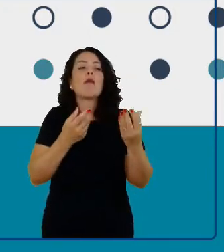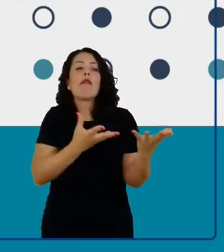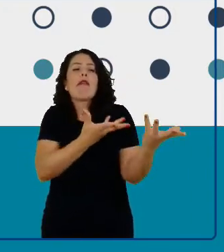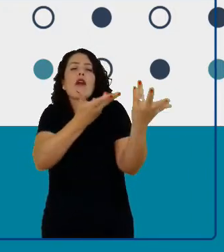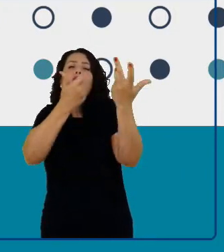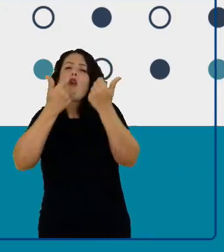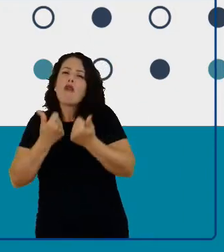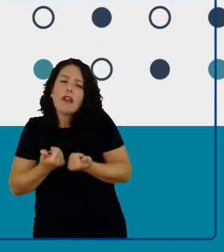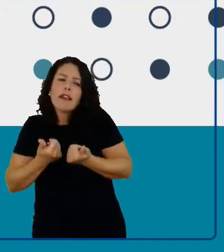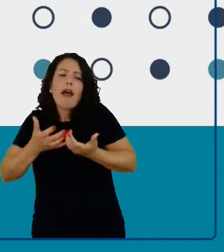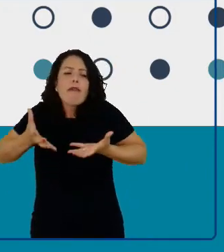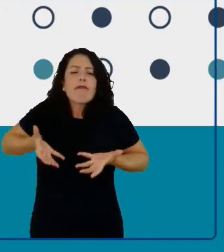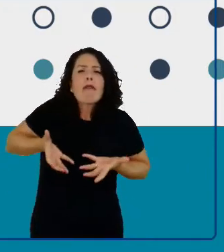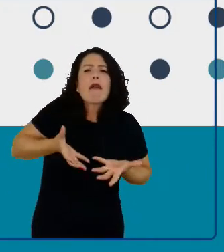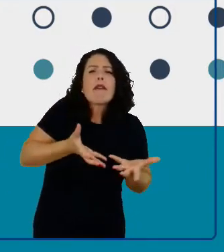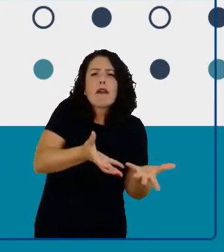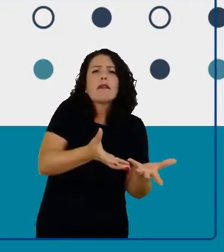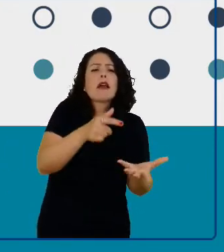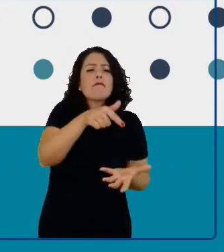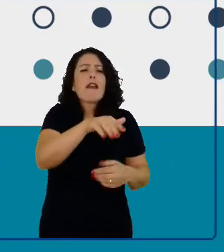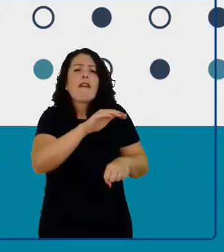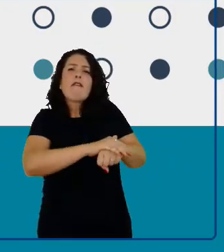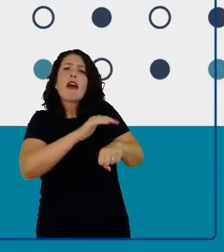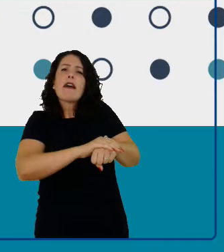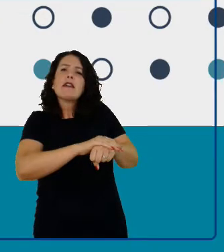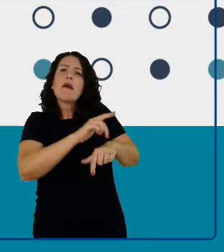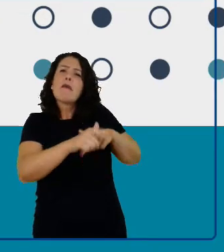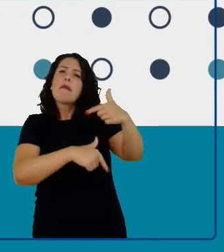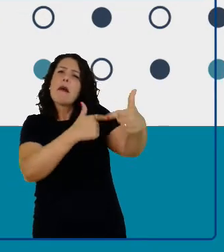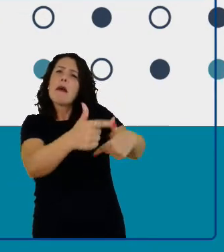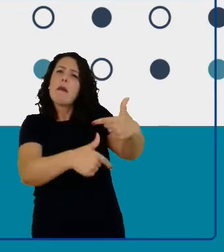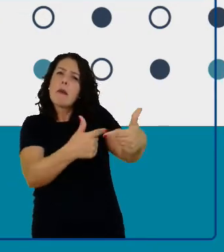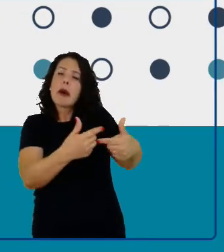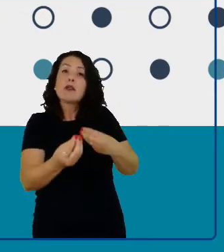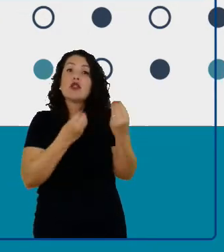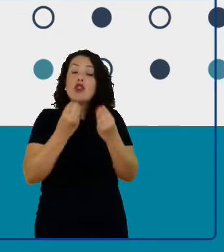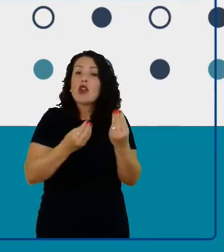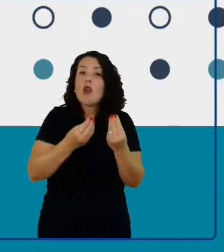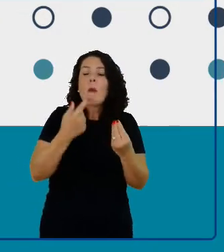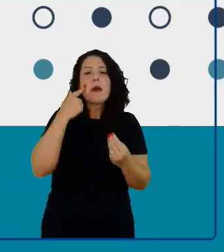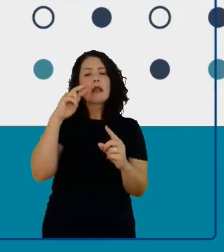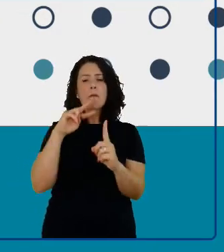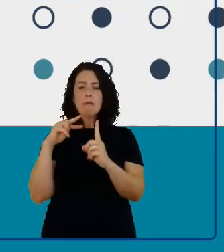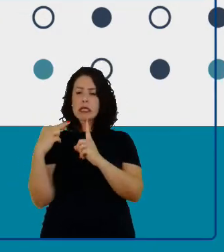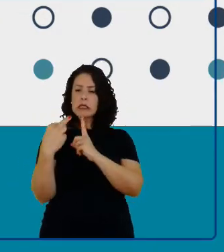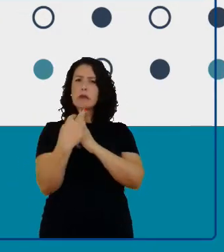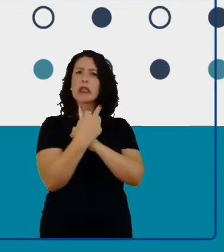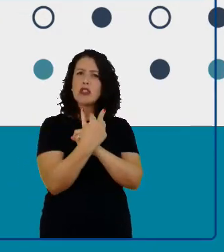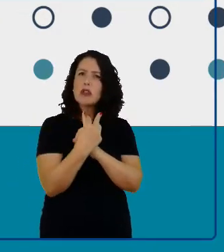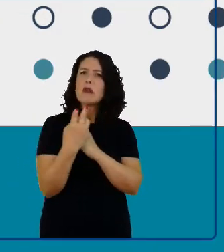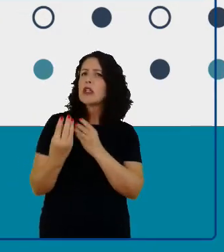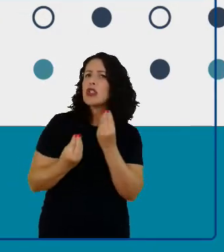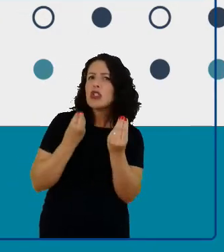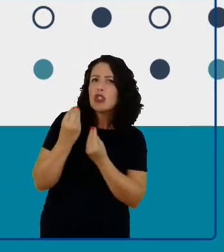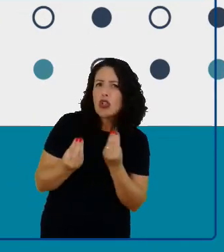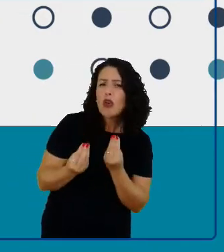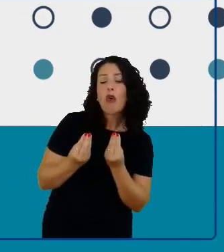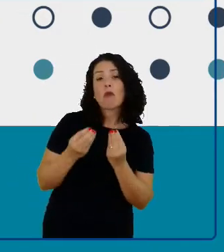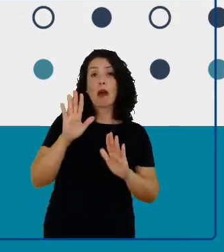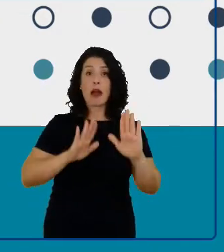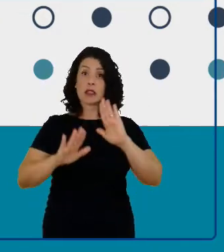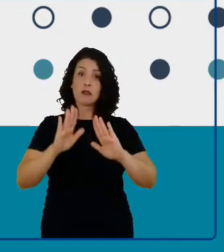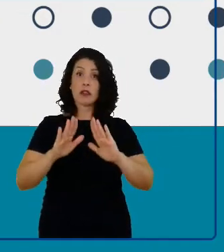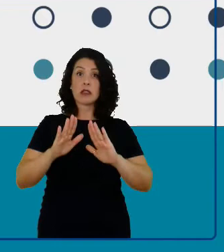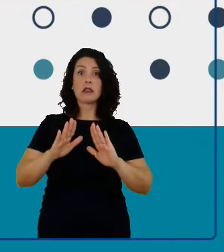é uma possibilidade de olhar para o que uns e outros fazem